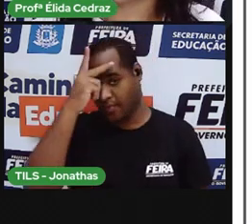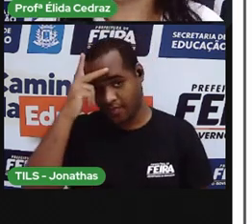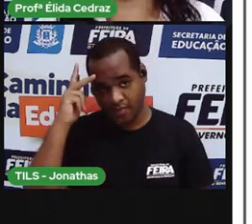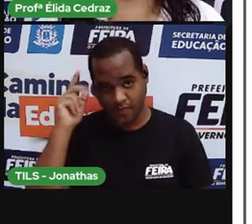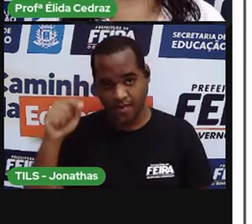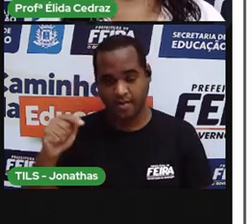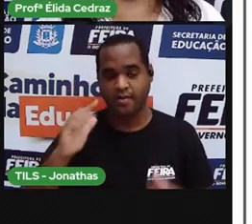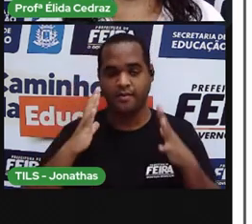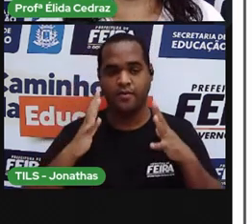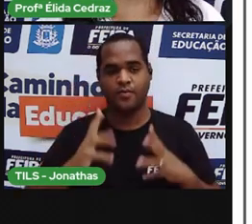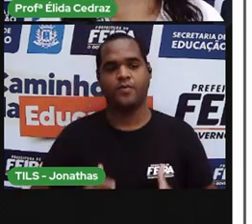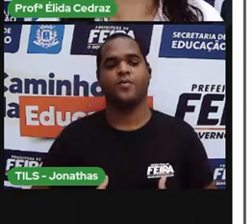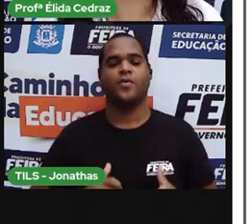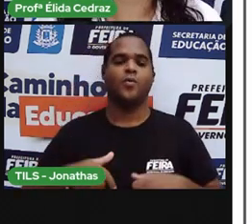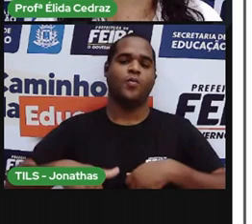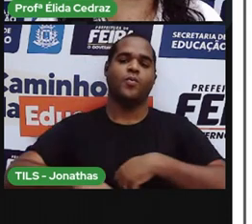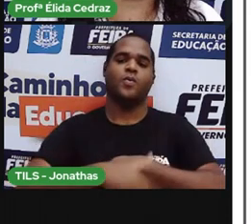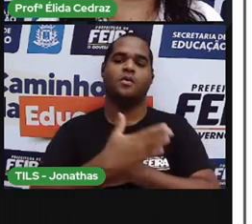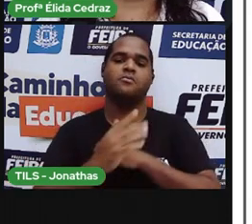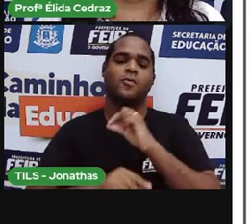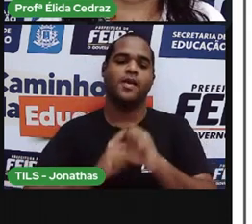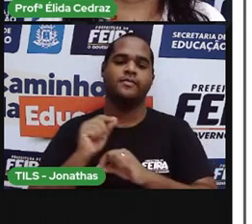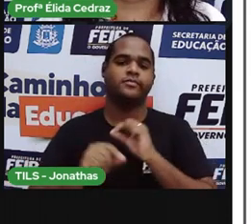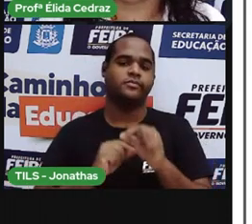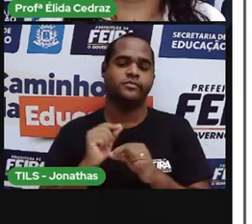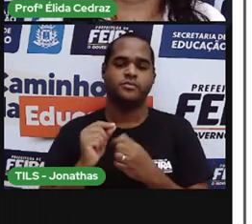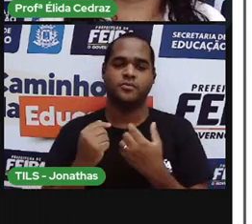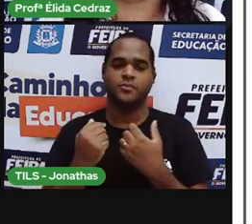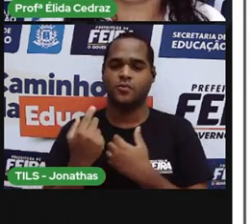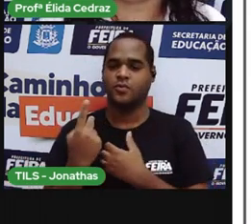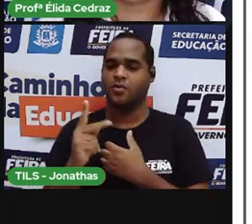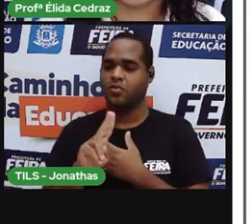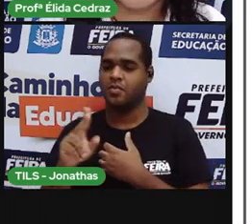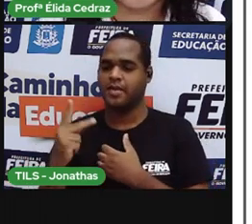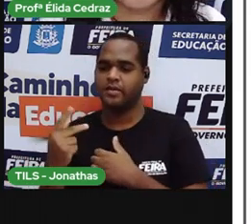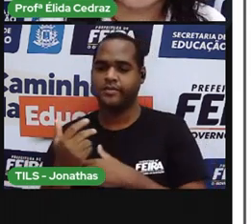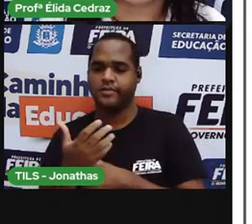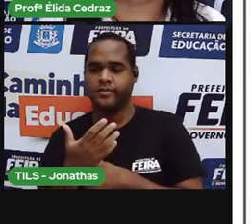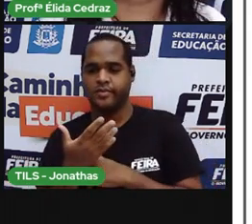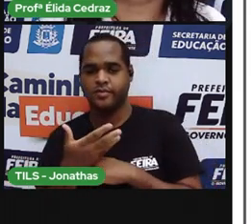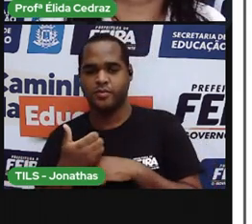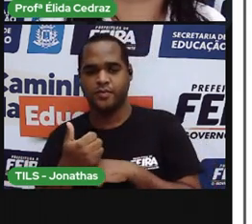limpeza das nossas ruas. Como é o nome dessa profissão?